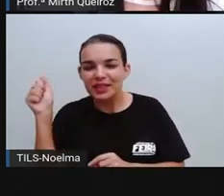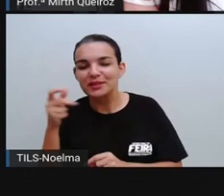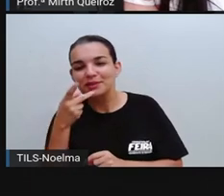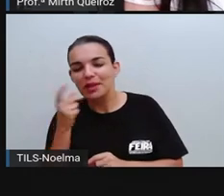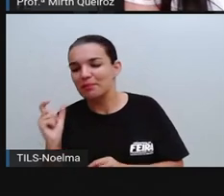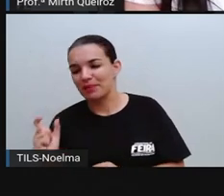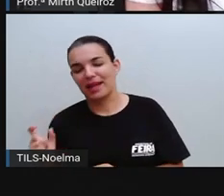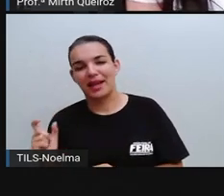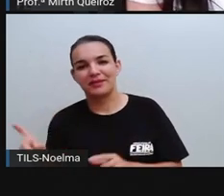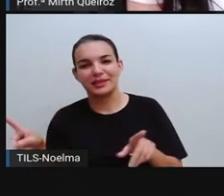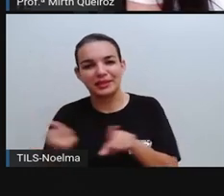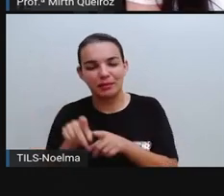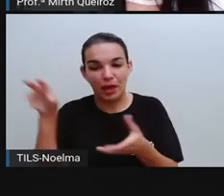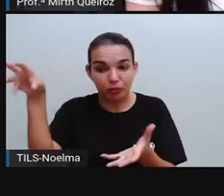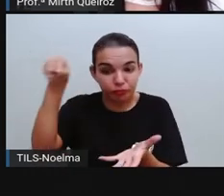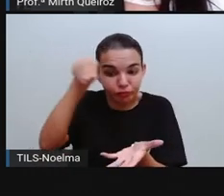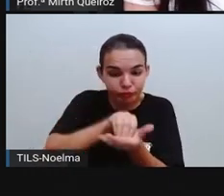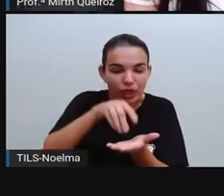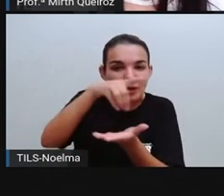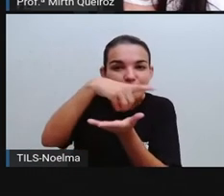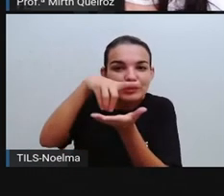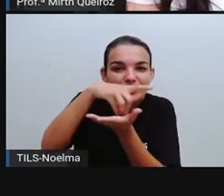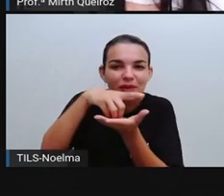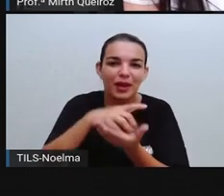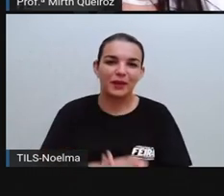ao nosso vocabulário.